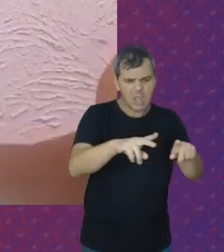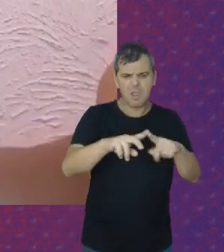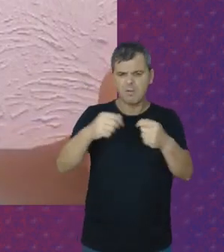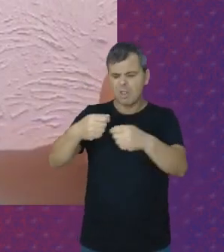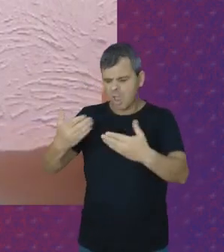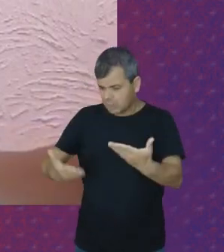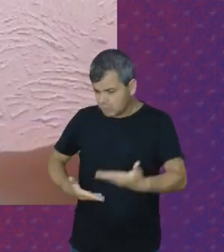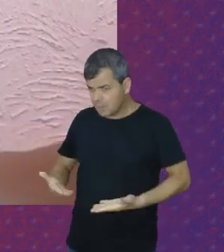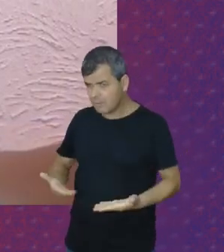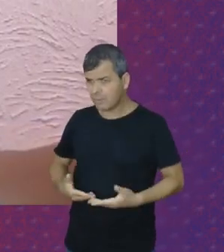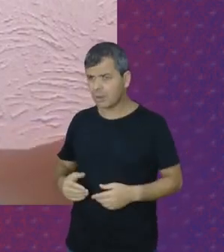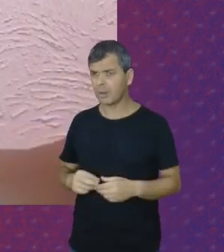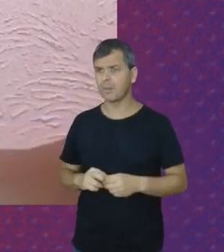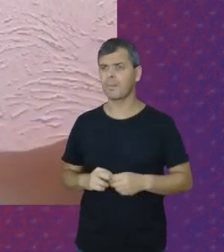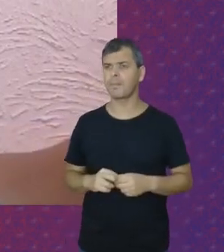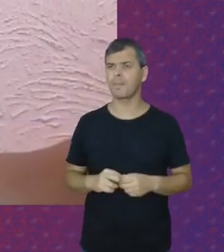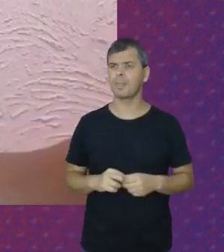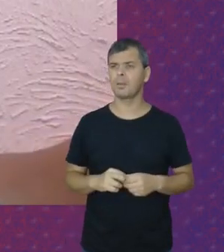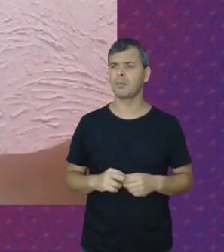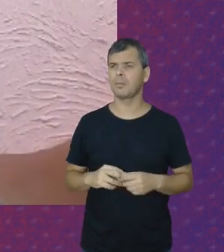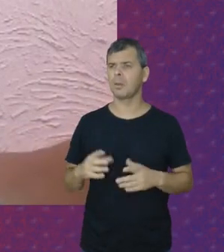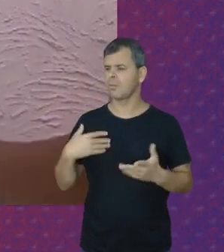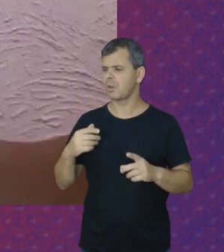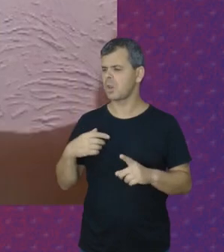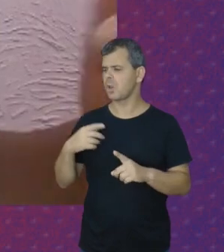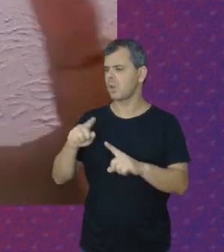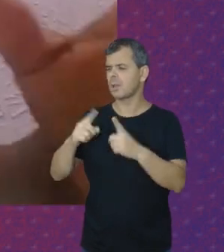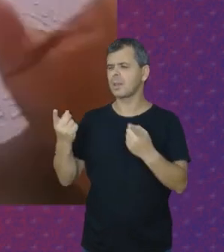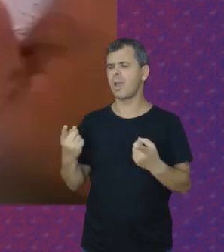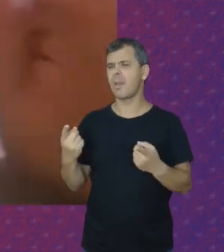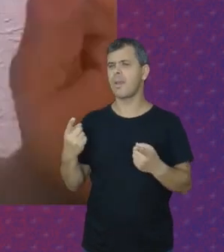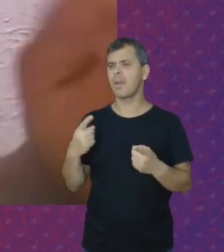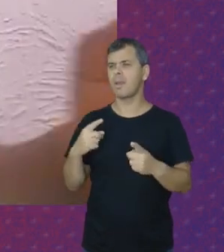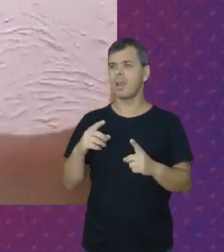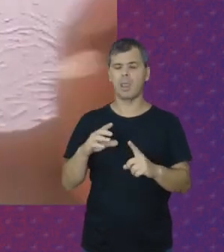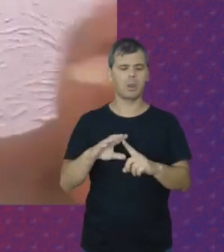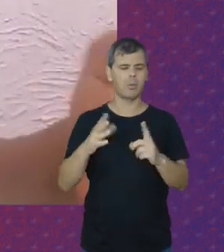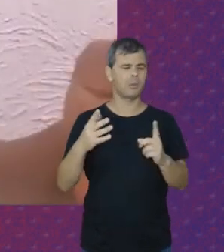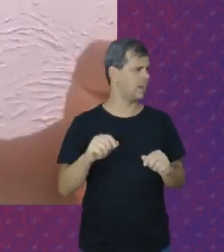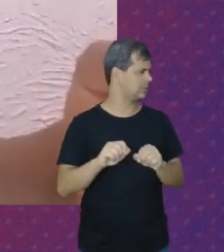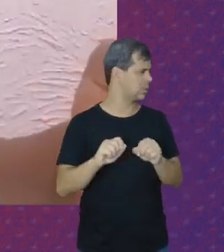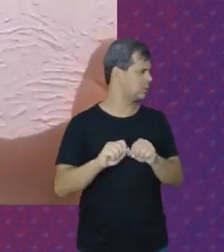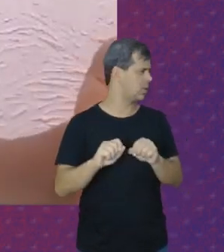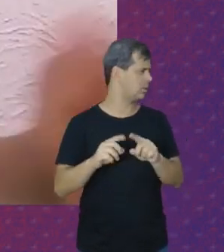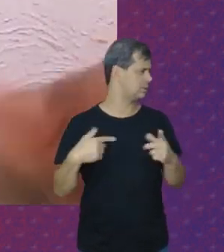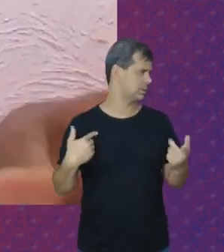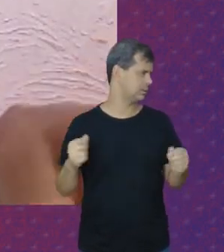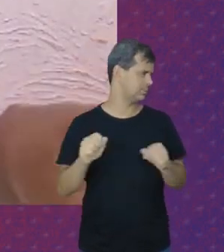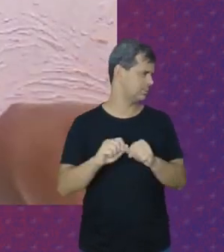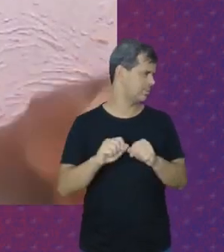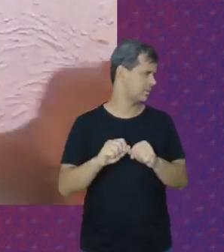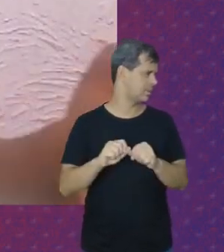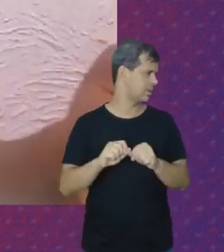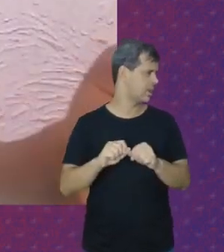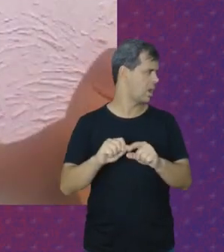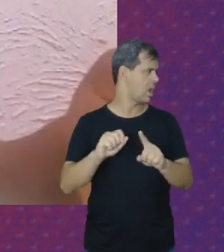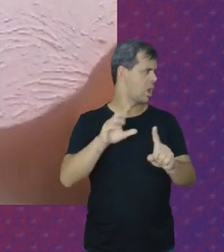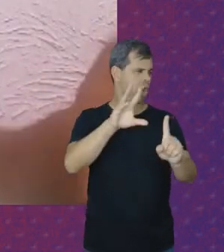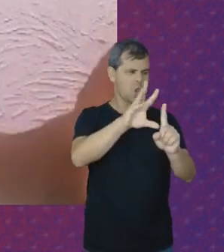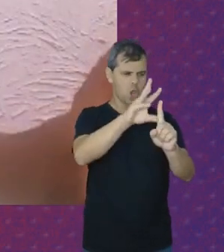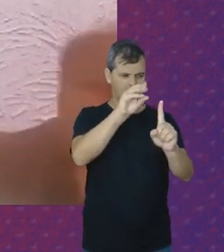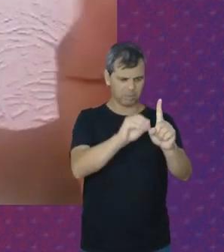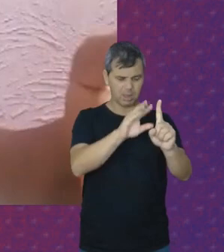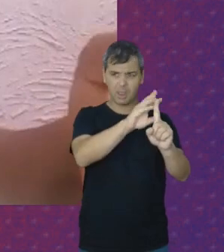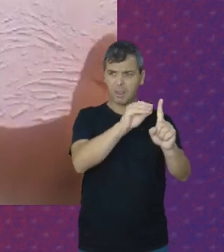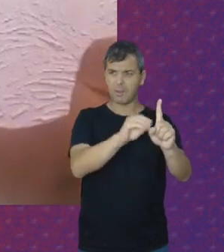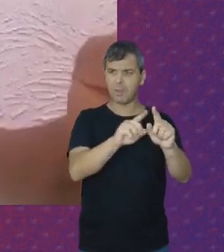servir E vem aquele Efeito moral A sede moral Desculpa A sede moral Que é dizer que Você é